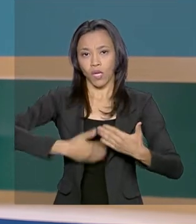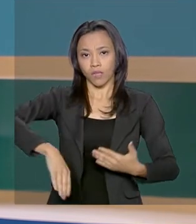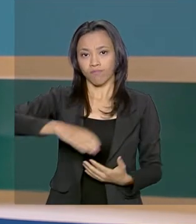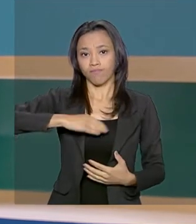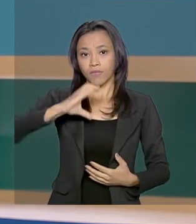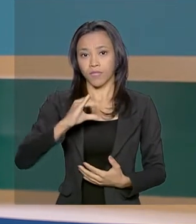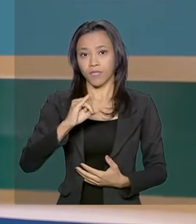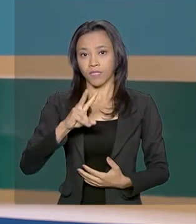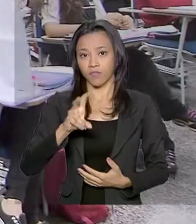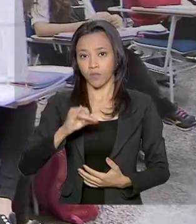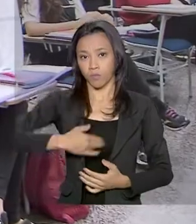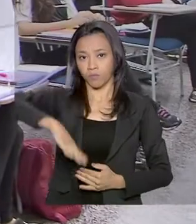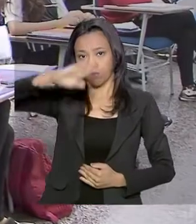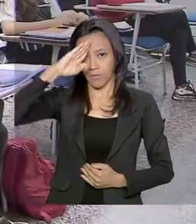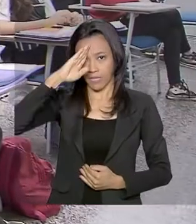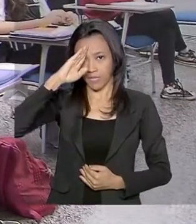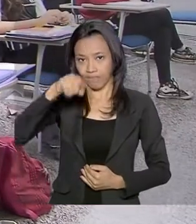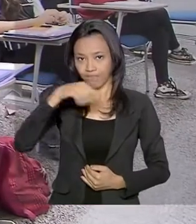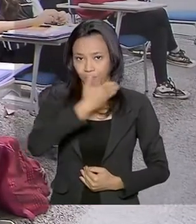federal.